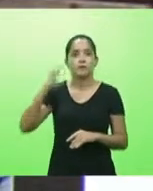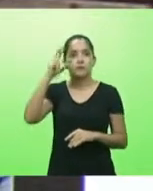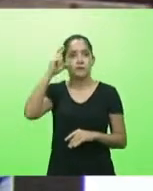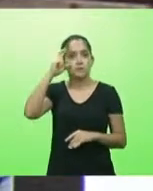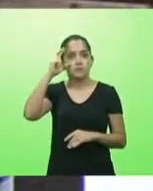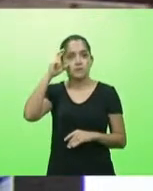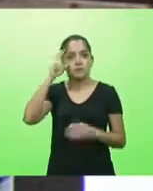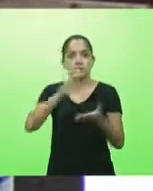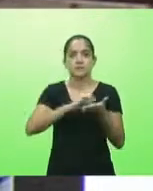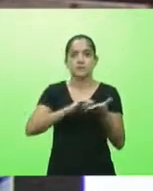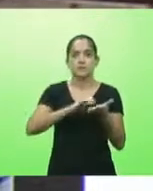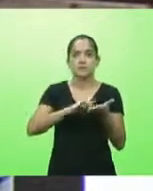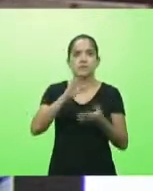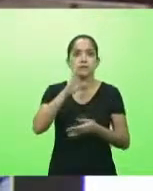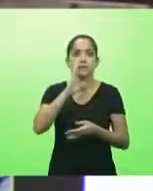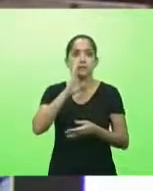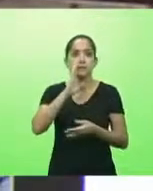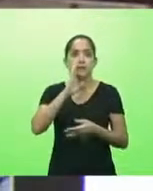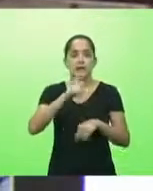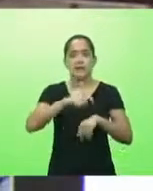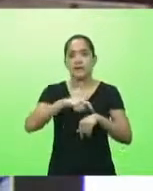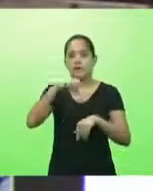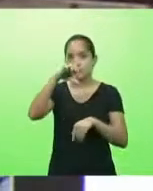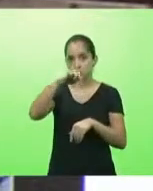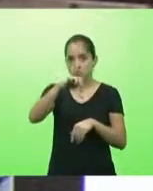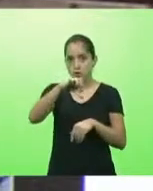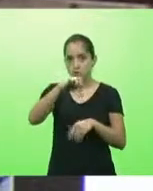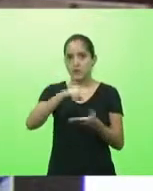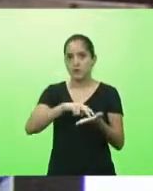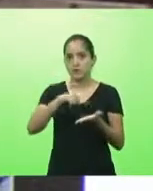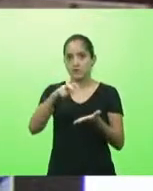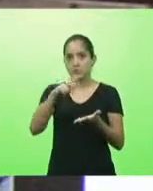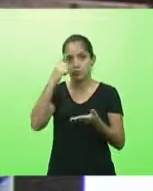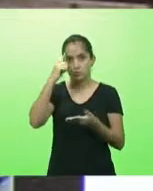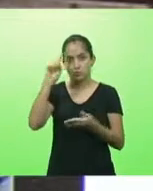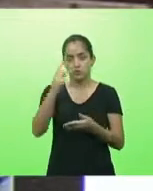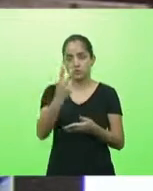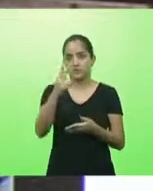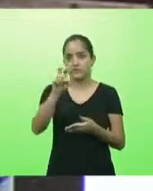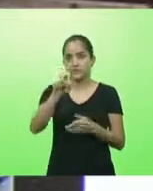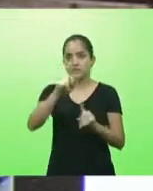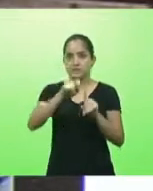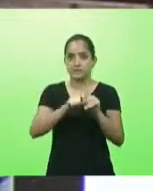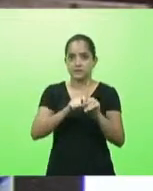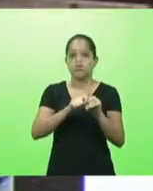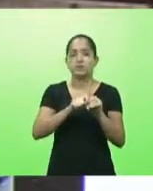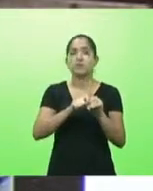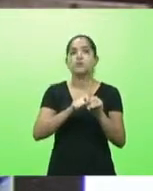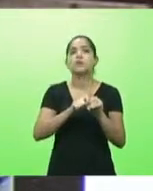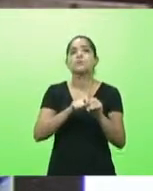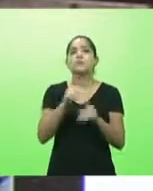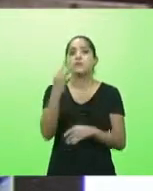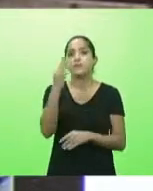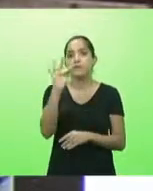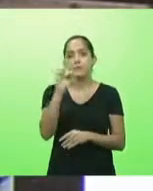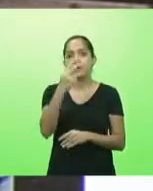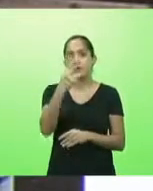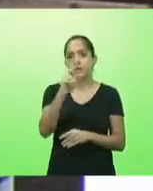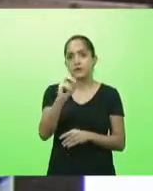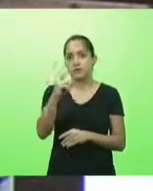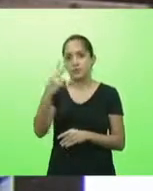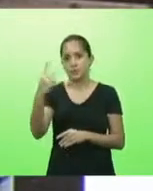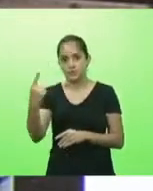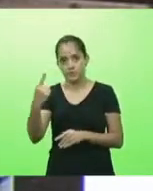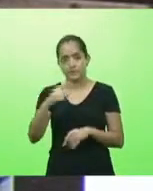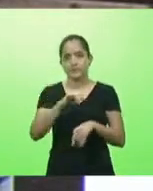deputado Nilson Berlanda. Às 9 horas do dia 25 do mês de fevereiro do ano 2021, nessa cidade de Florianópolis, capital do Estado de Santa